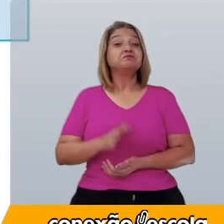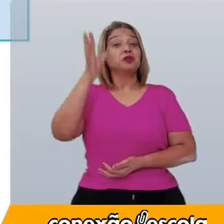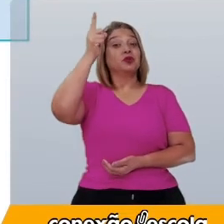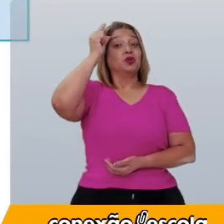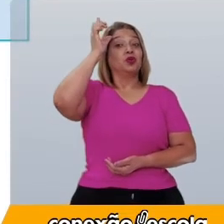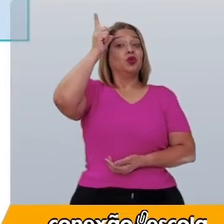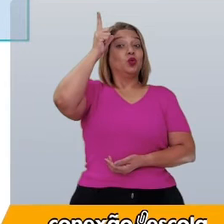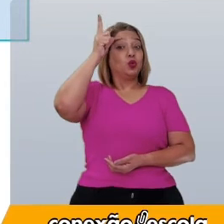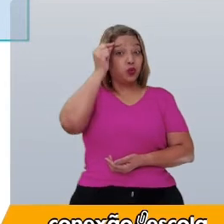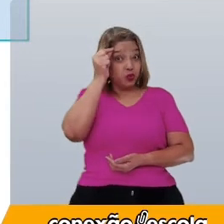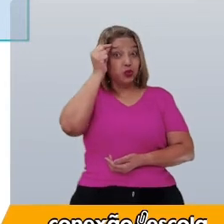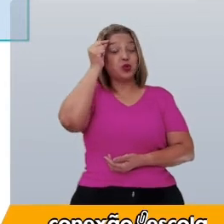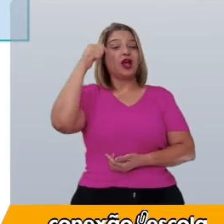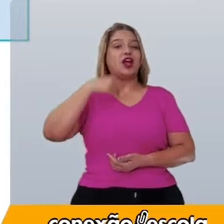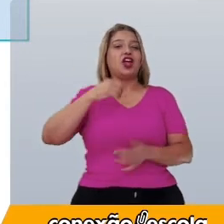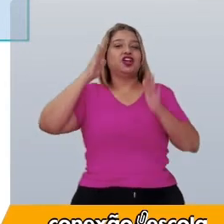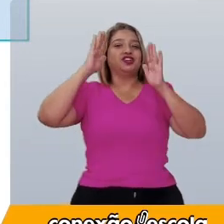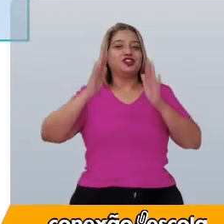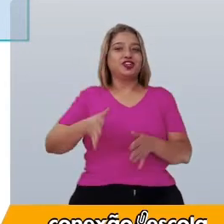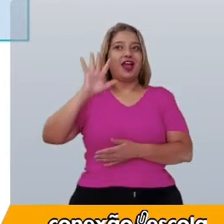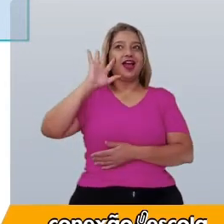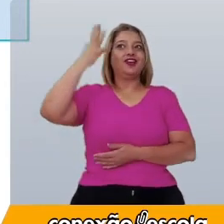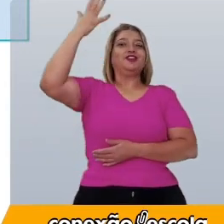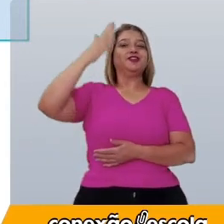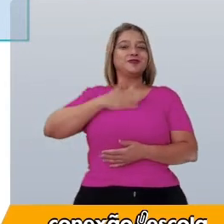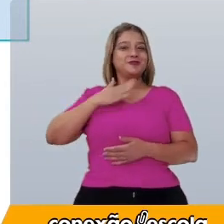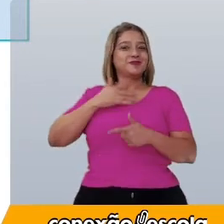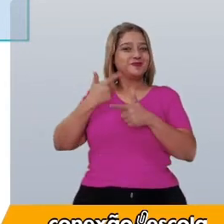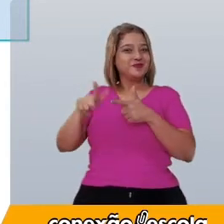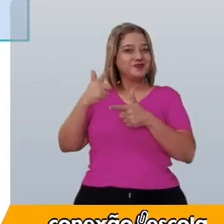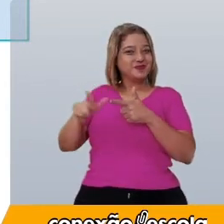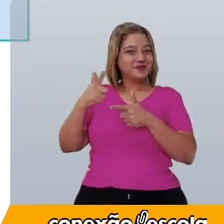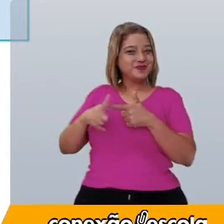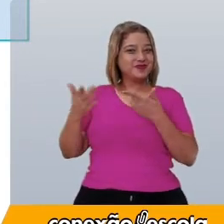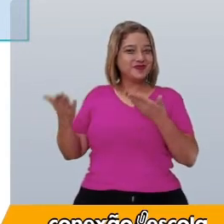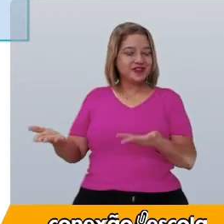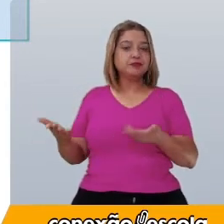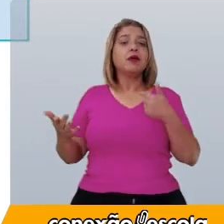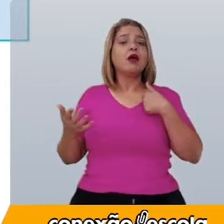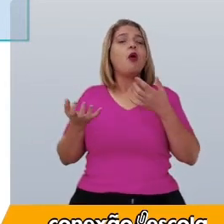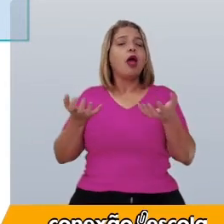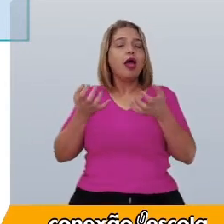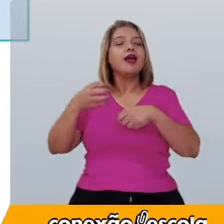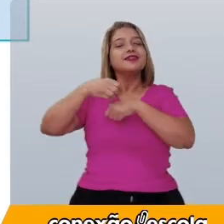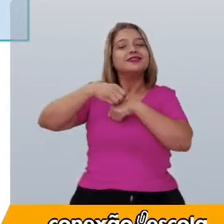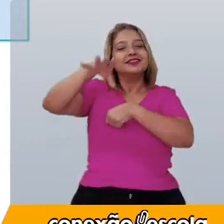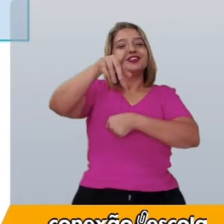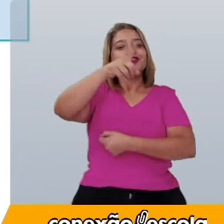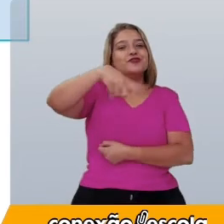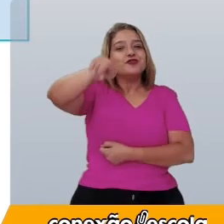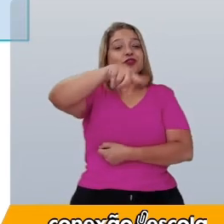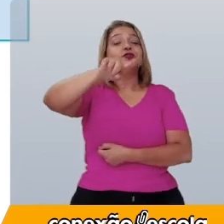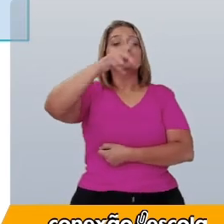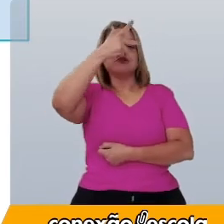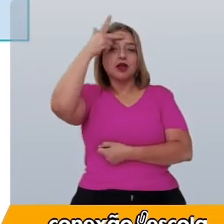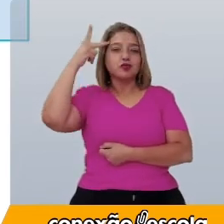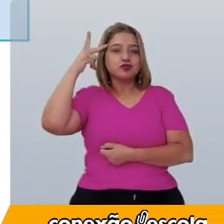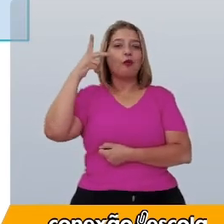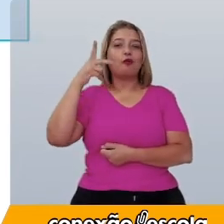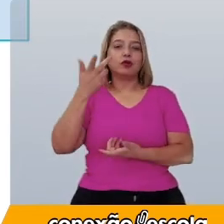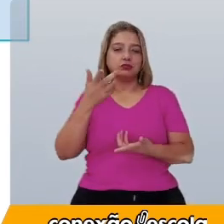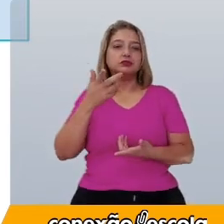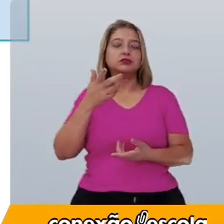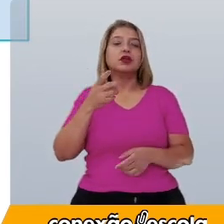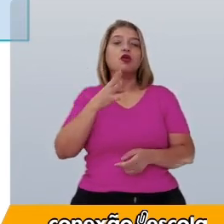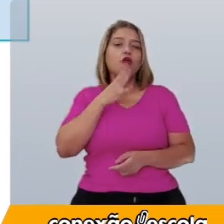Finalmente, resolvi meus problemas. Quero indicar aos meus leitores